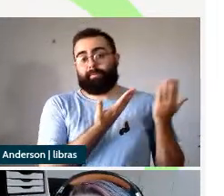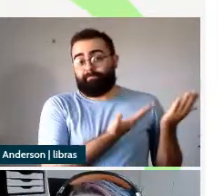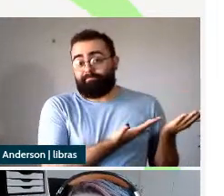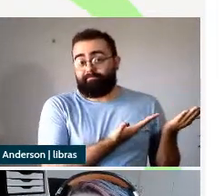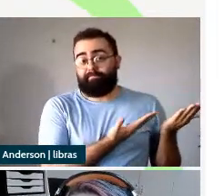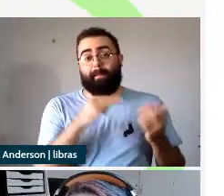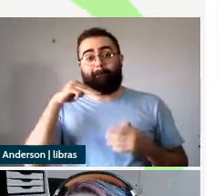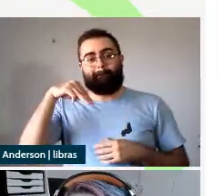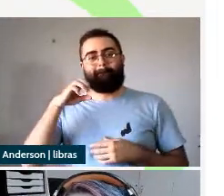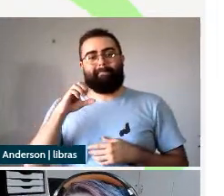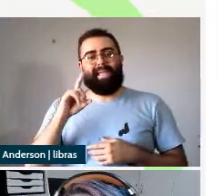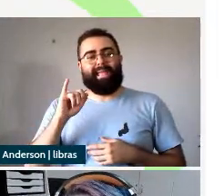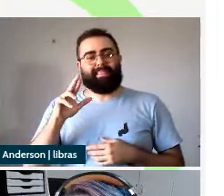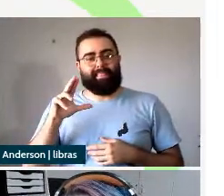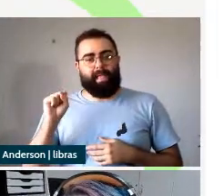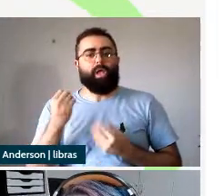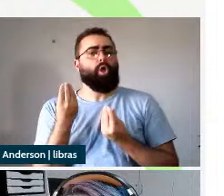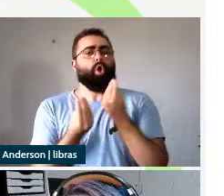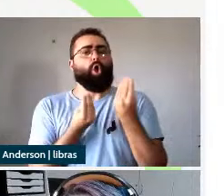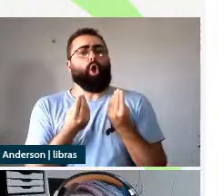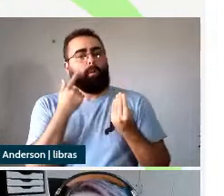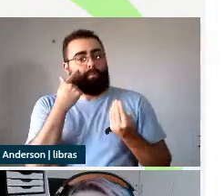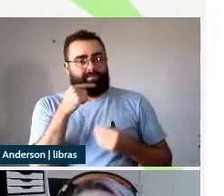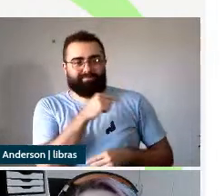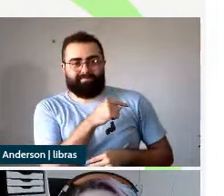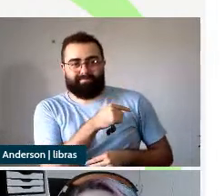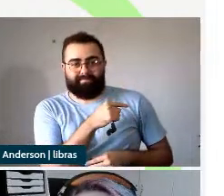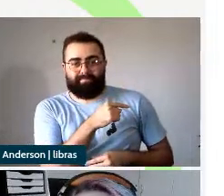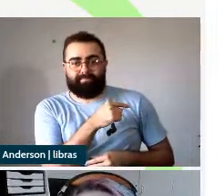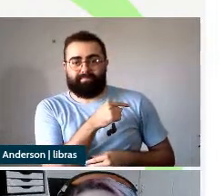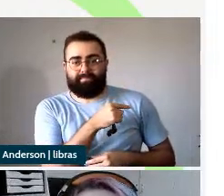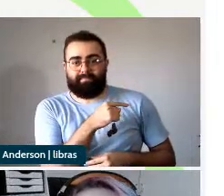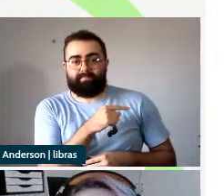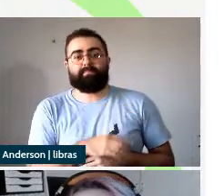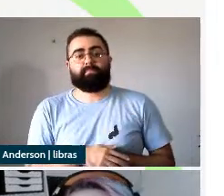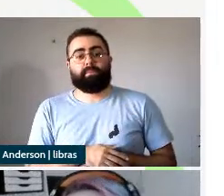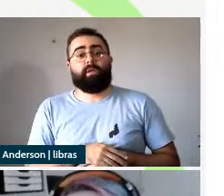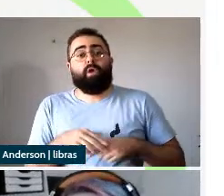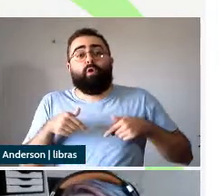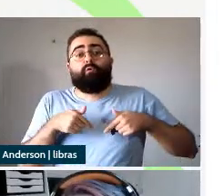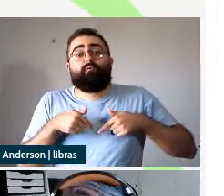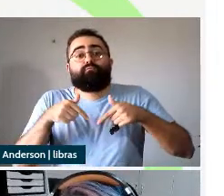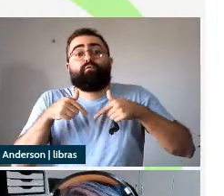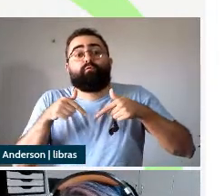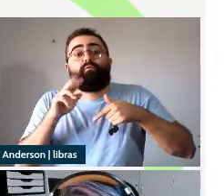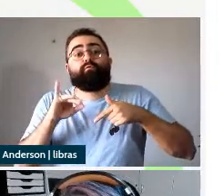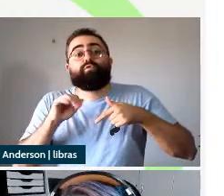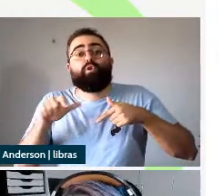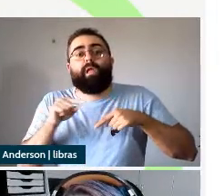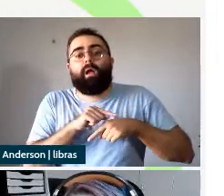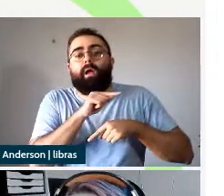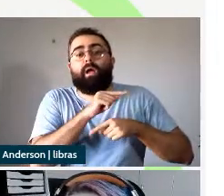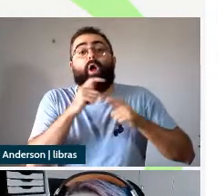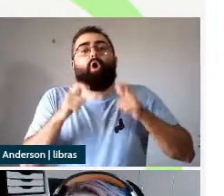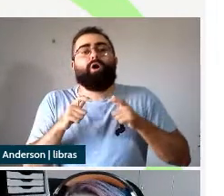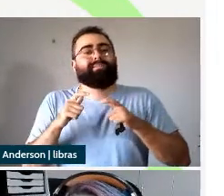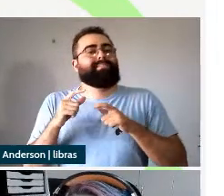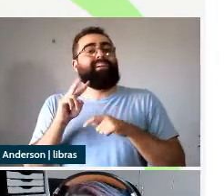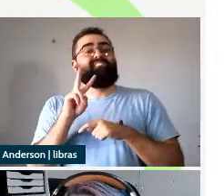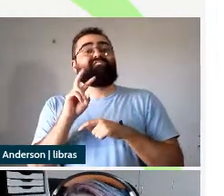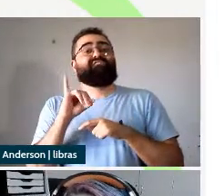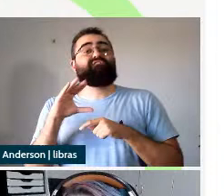eventivas os núcleos funcionais com traço de passivização estão sempre acima de voz as